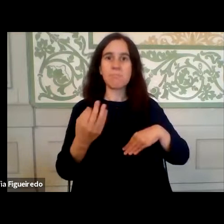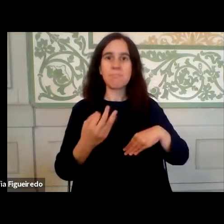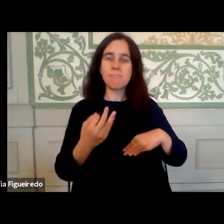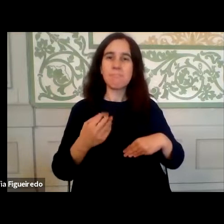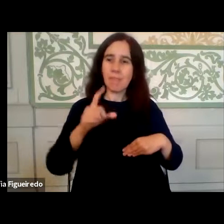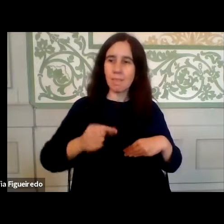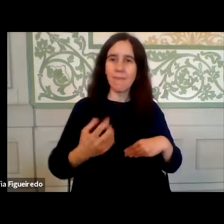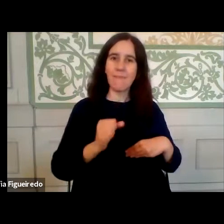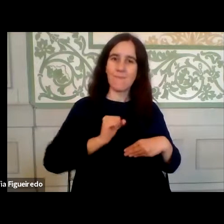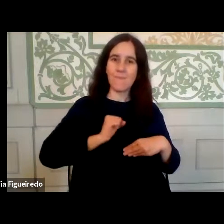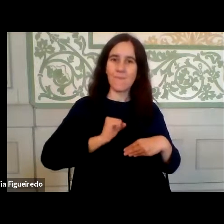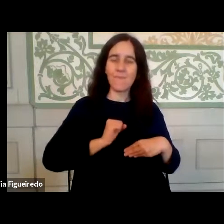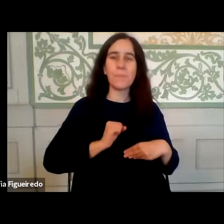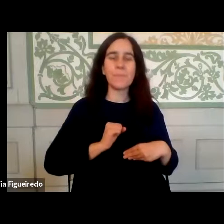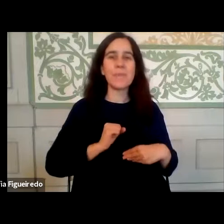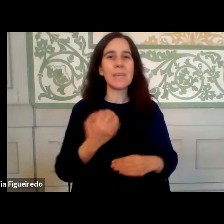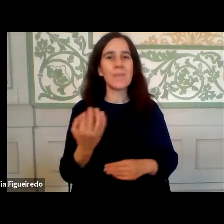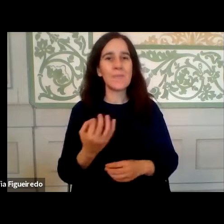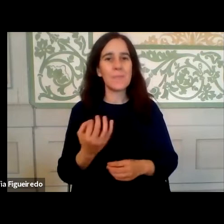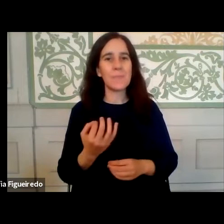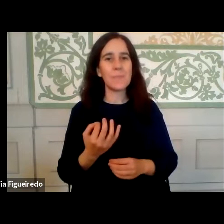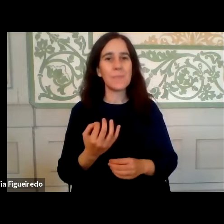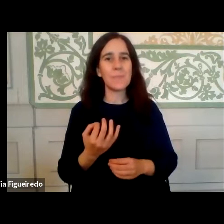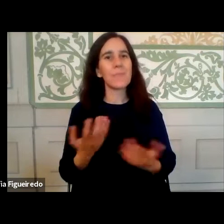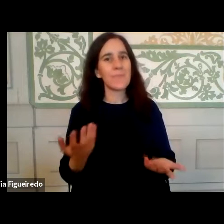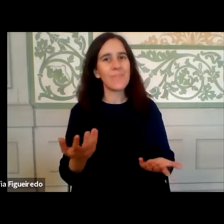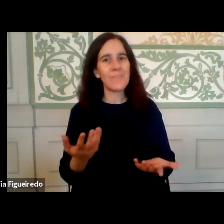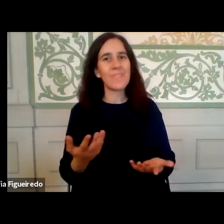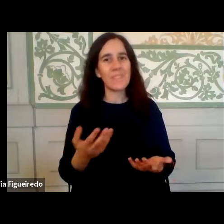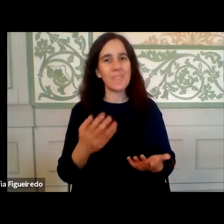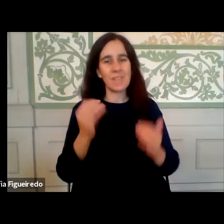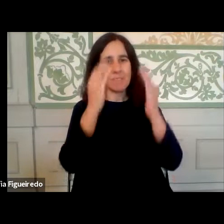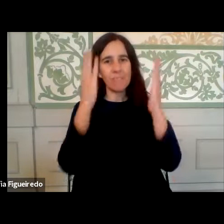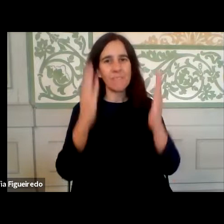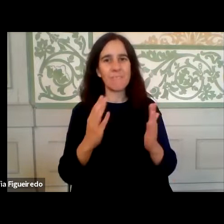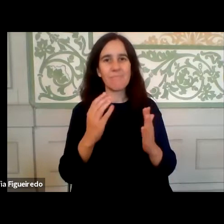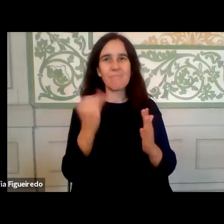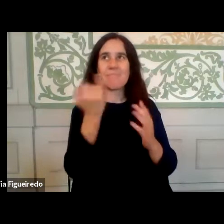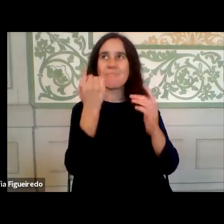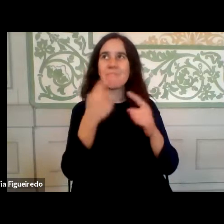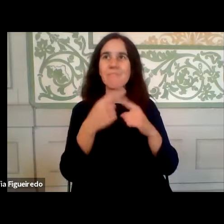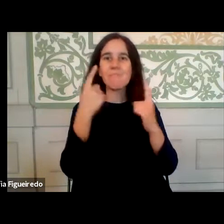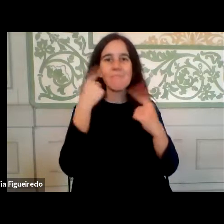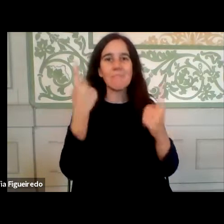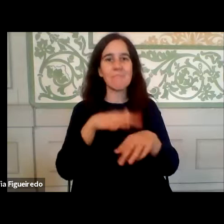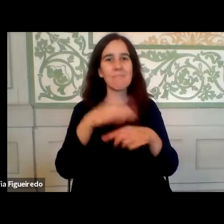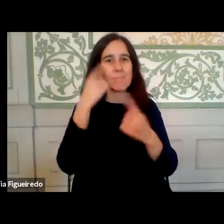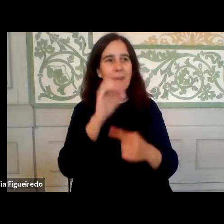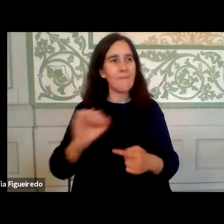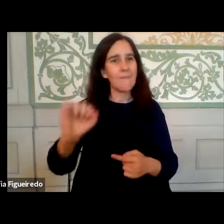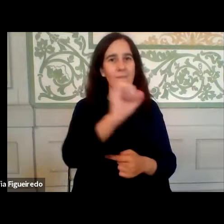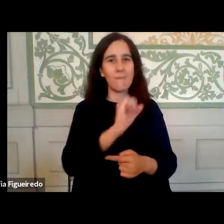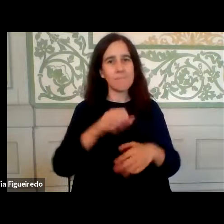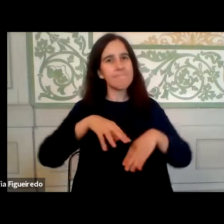também e que vimos os diversos organismos da Administração Pública tomarem como seu este